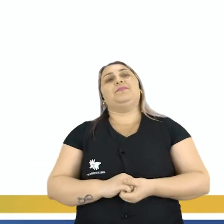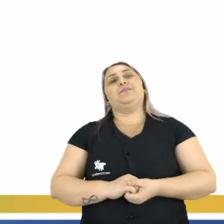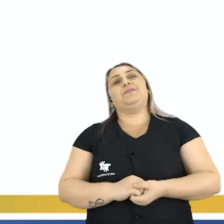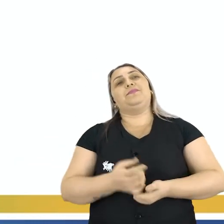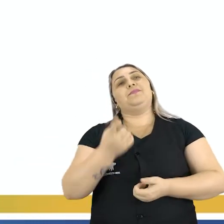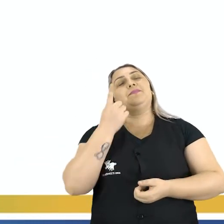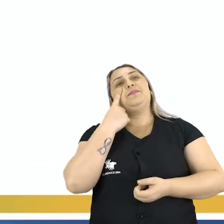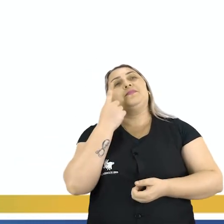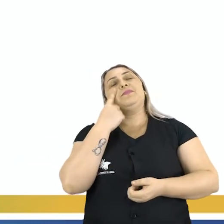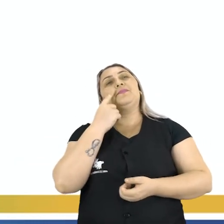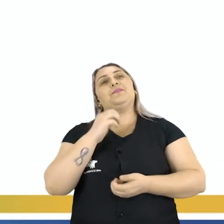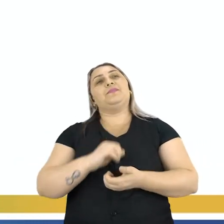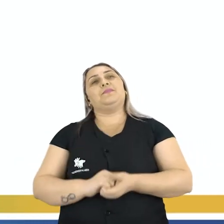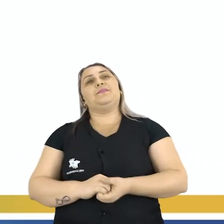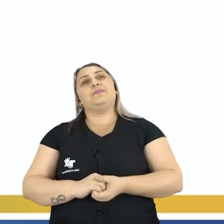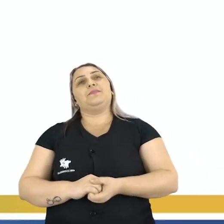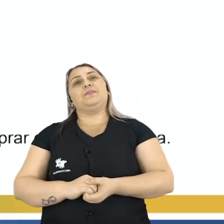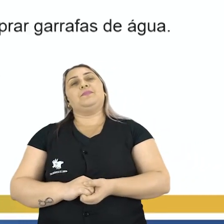Veja comigo aqui